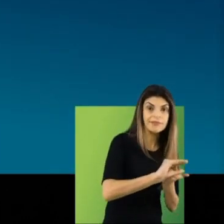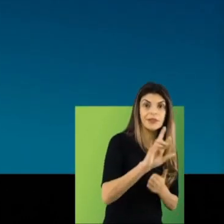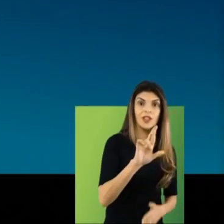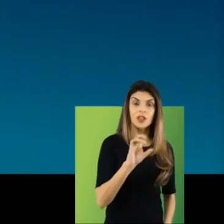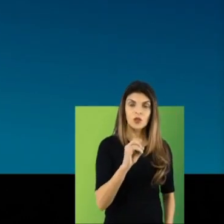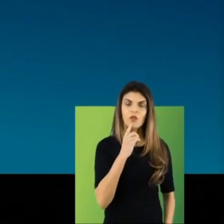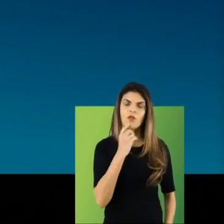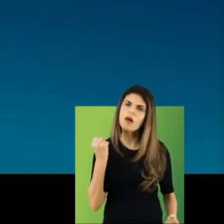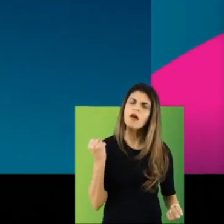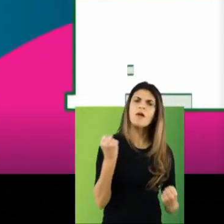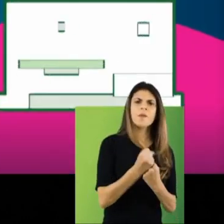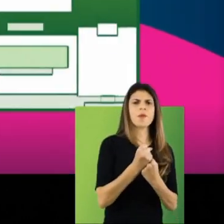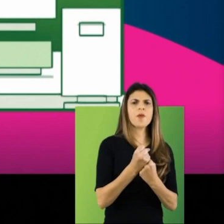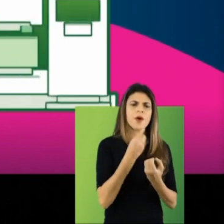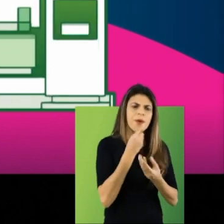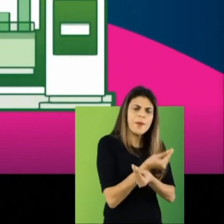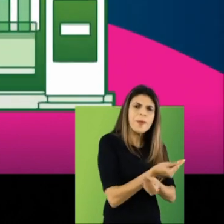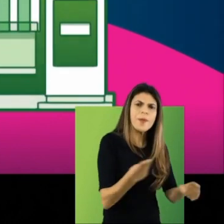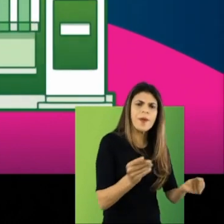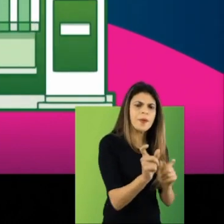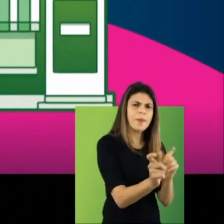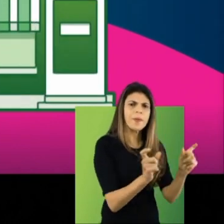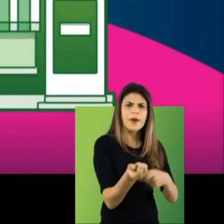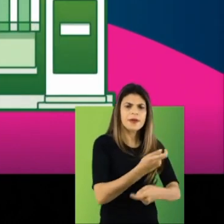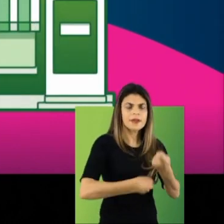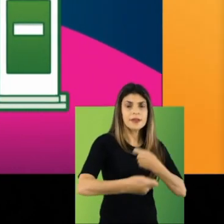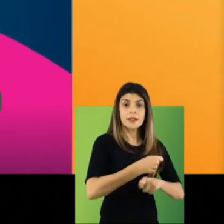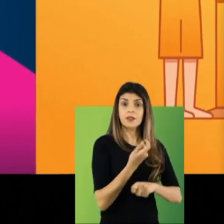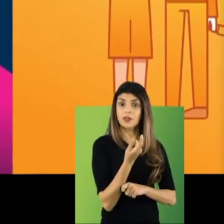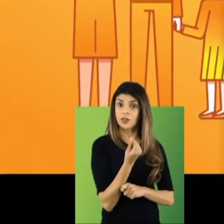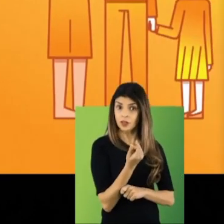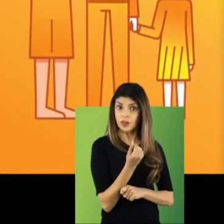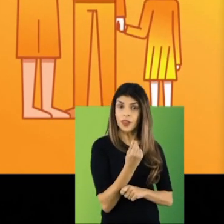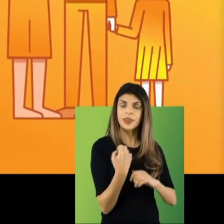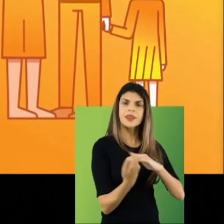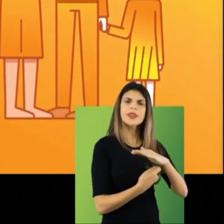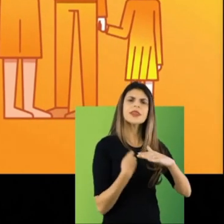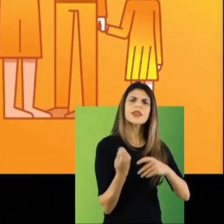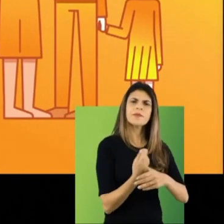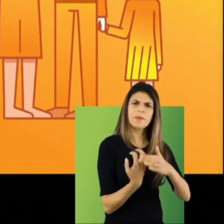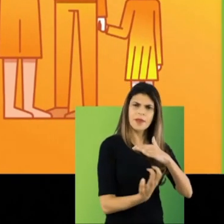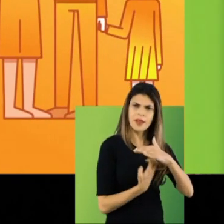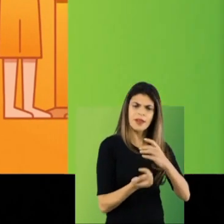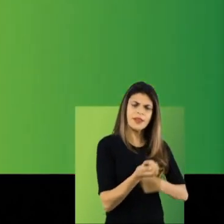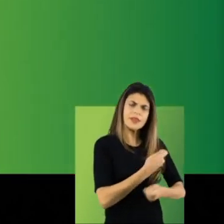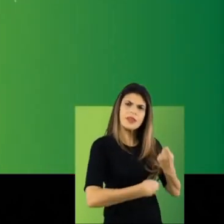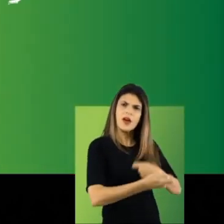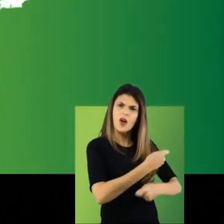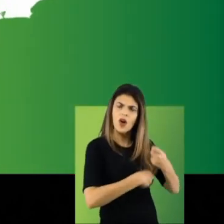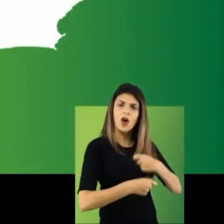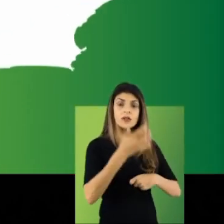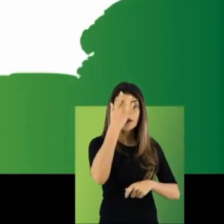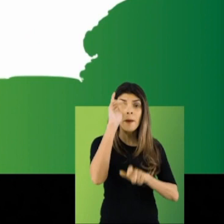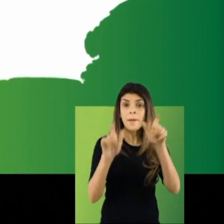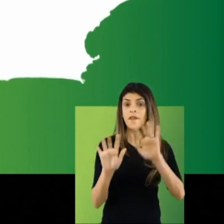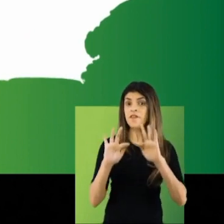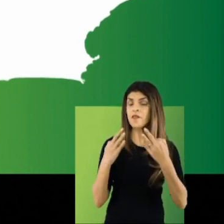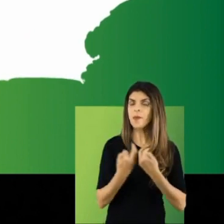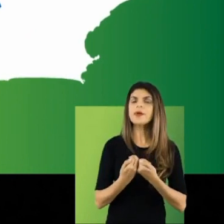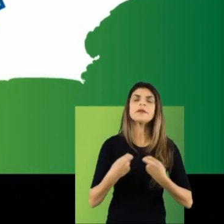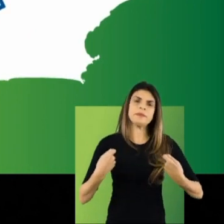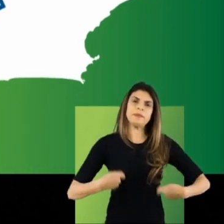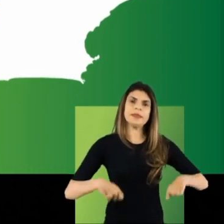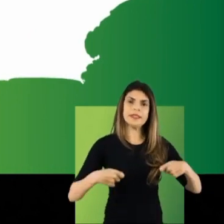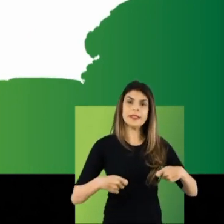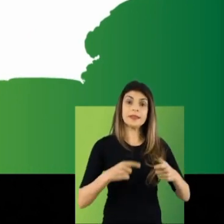Demos apoio, crédito e auxílio para os pequenos negócios e as famílias mais necessitadas. Fizemos o Pacto RJ,